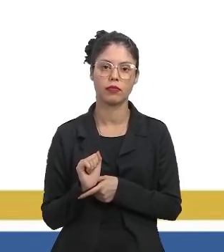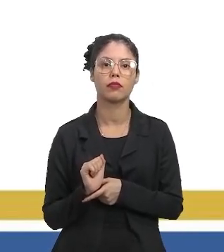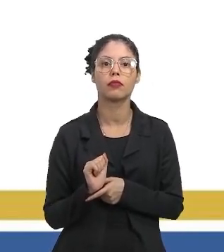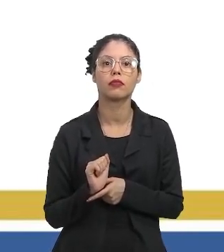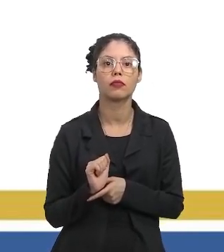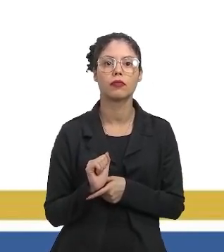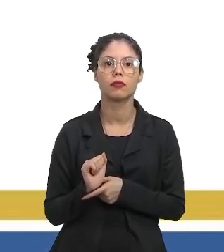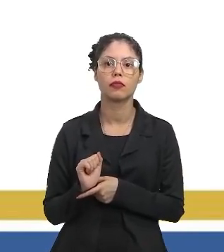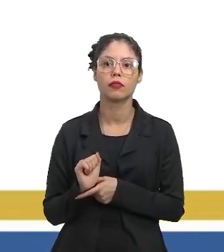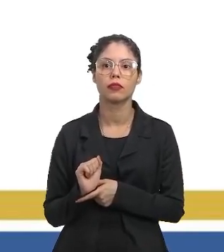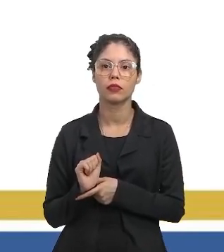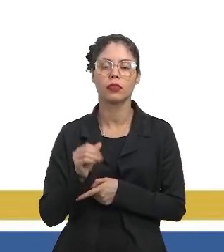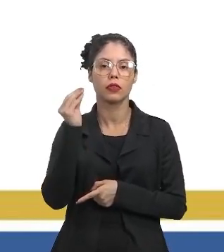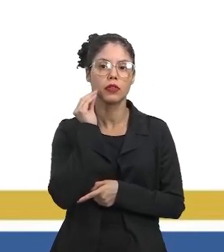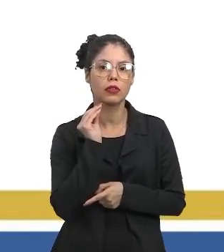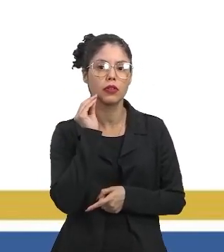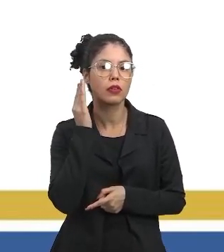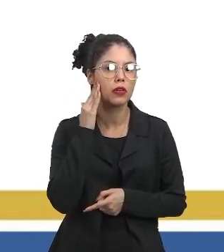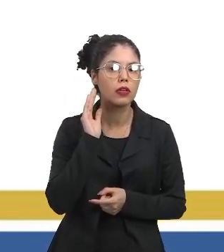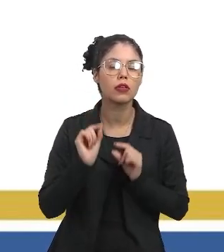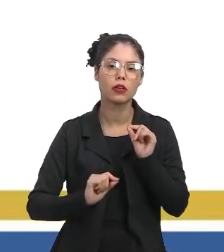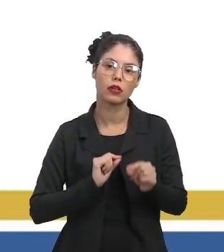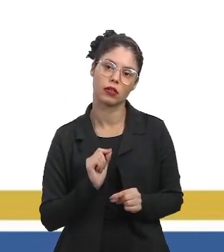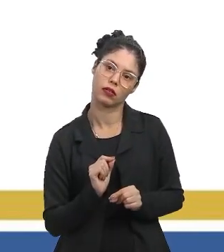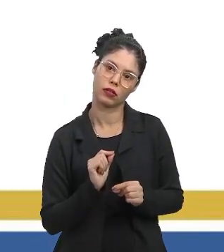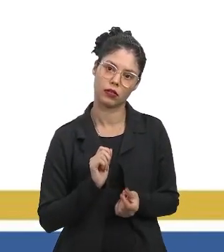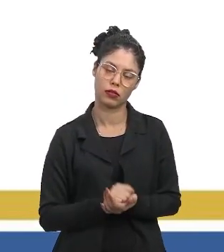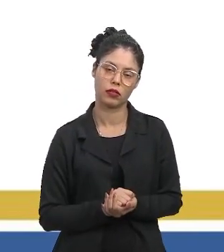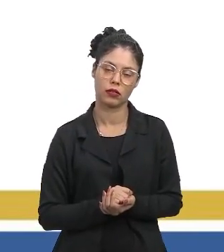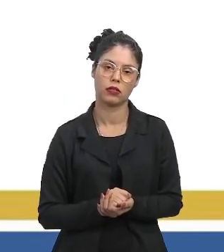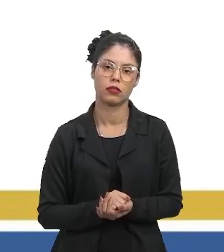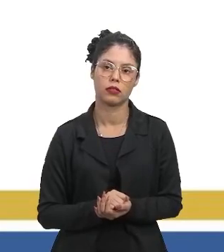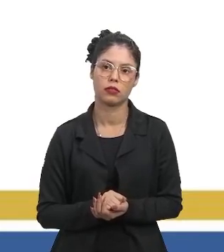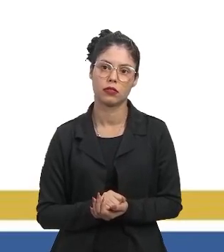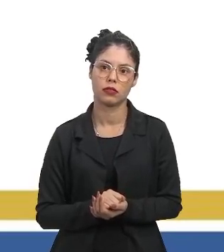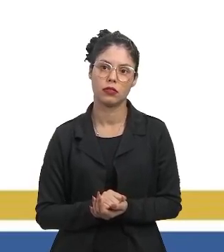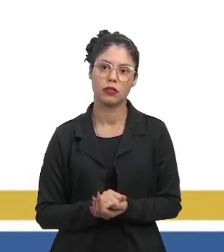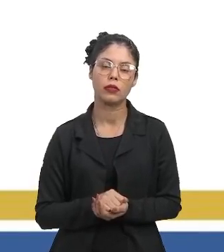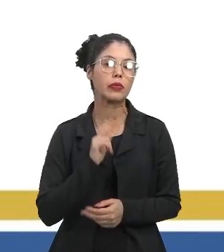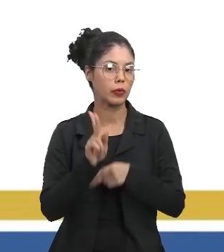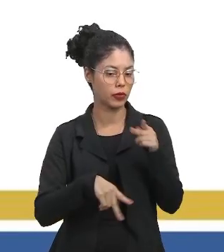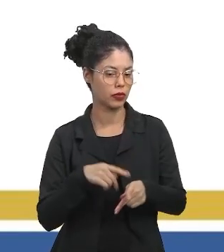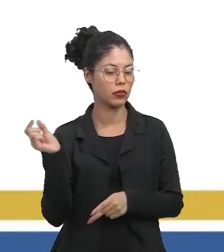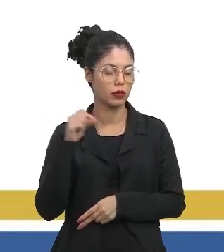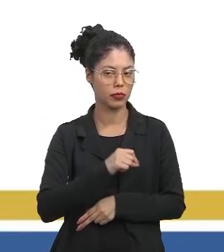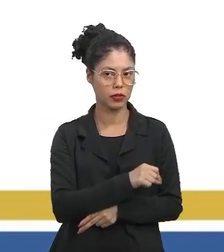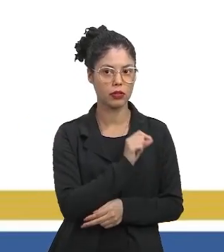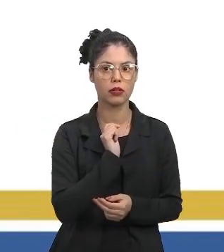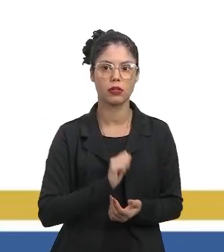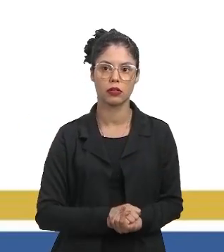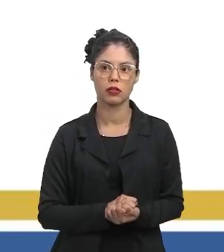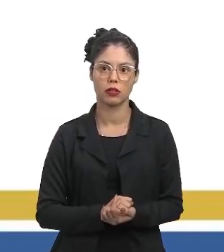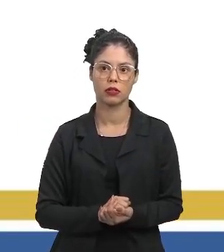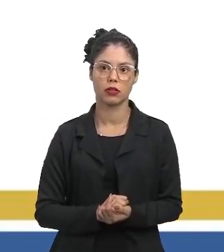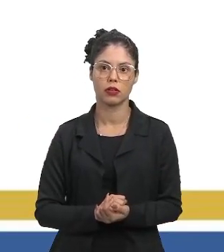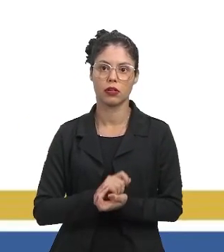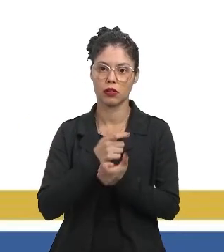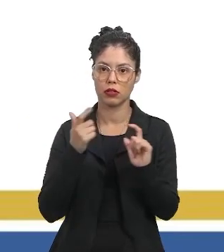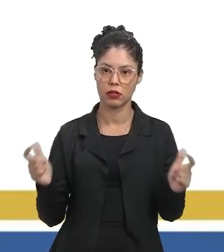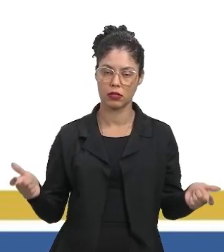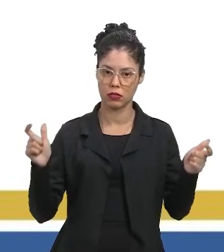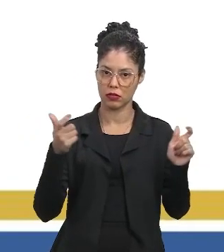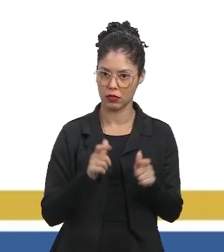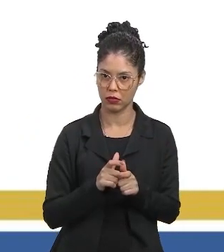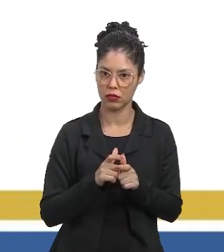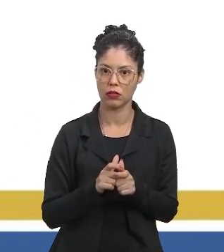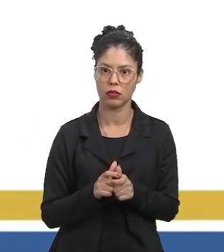ia tentar entender. Eu quero população de abelhas. Vai aumentar ou